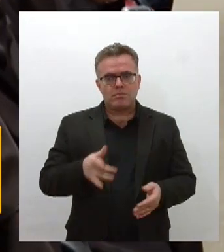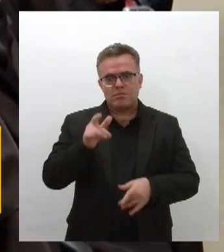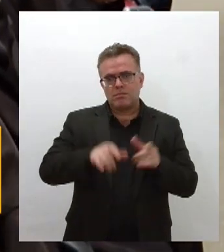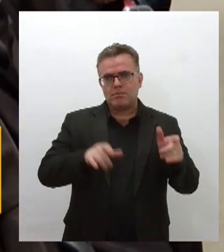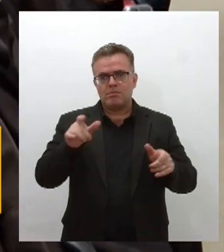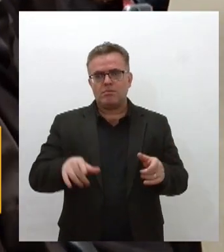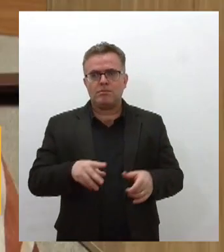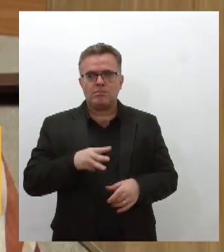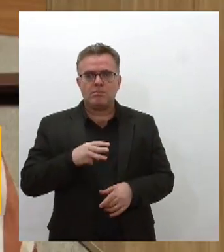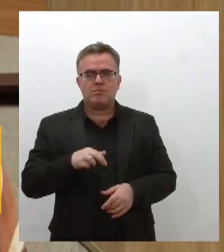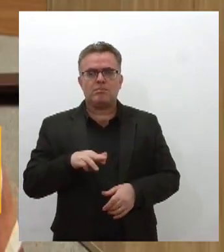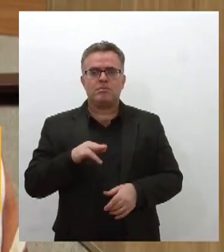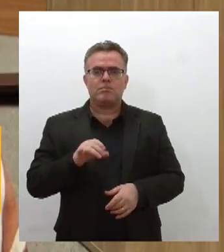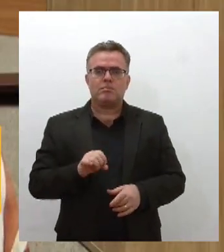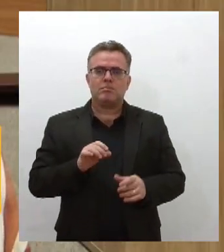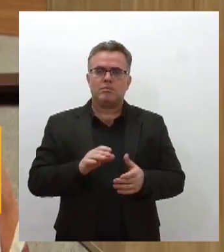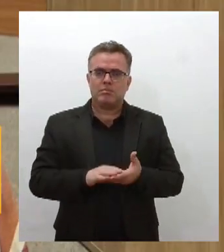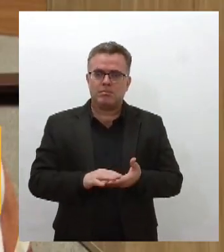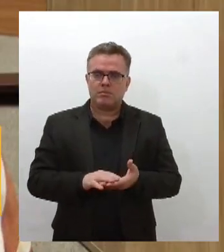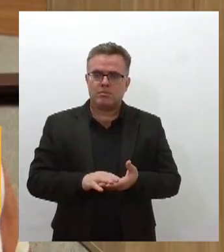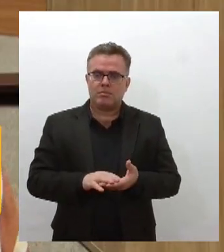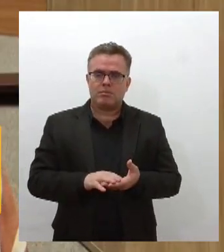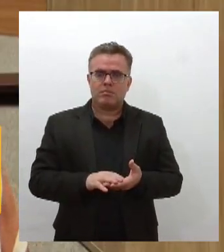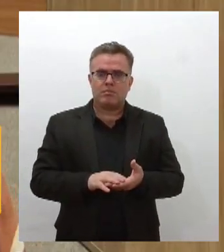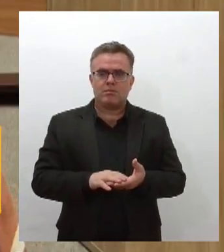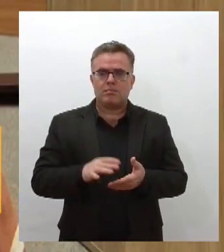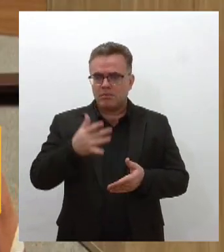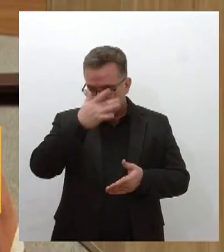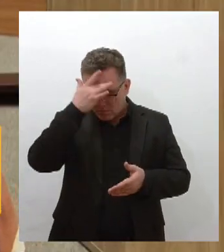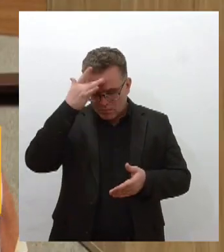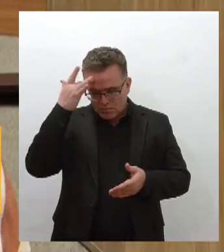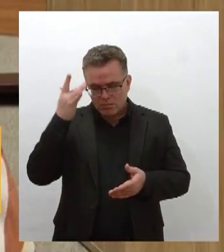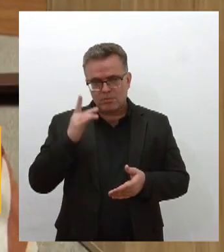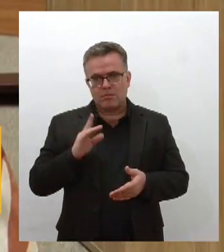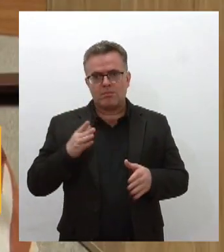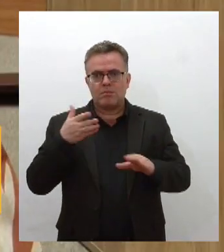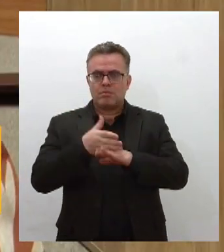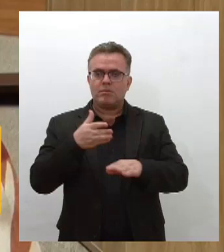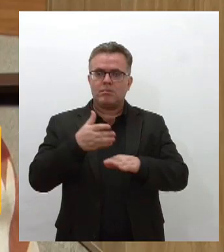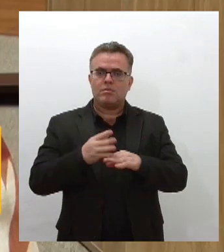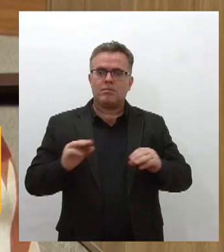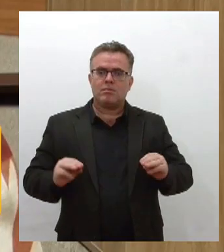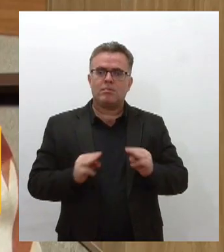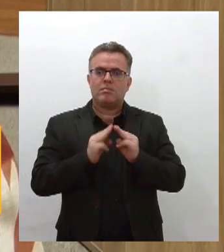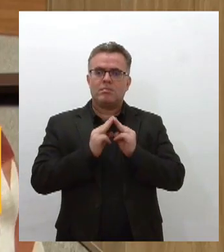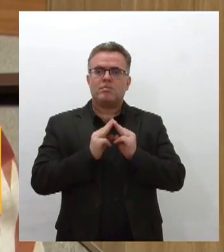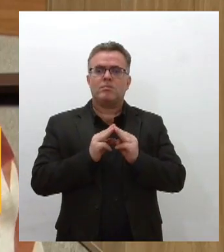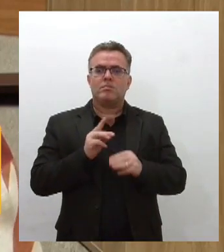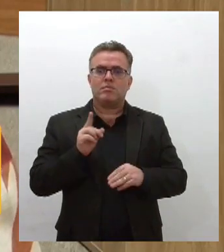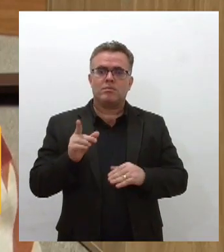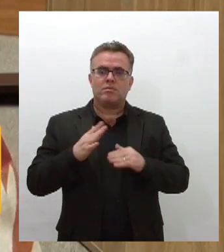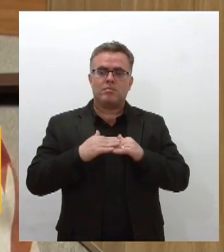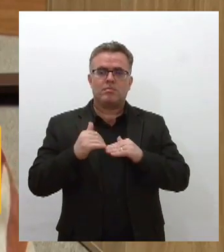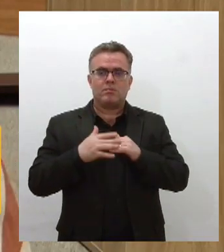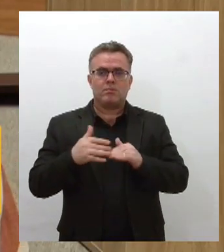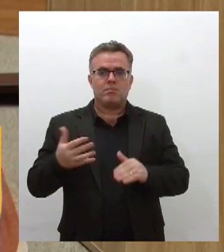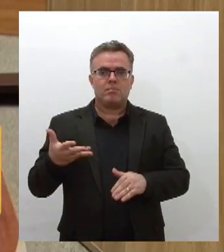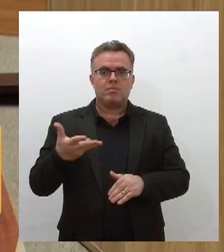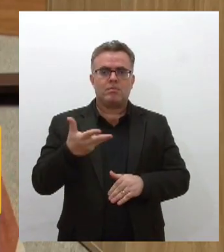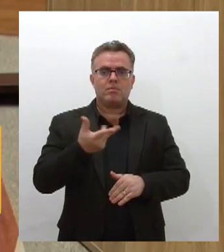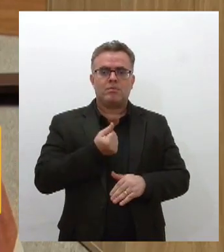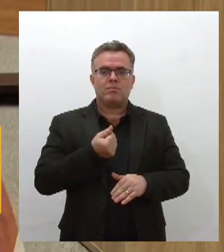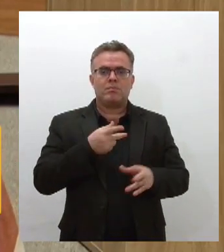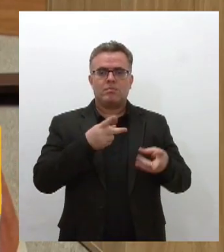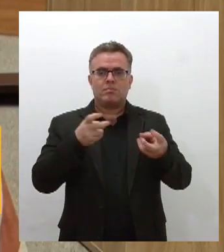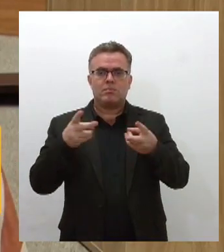Bezerra de Arruda as pessoas que vão principalmente nas missas das terças ele tem um carinho muito grande por ele eu vejo porque pessoas